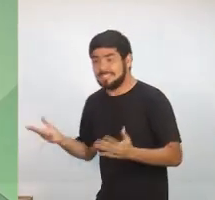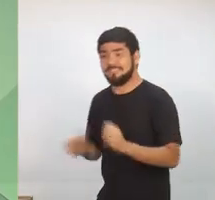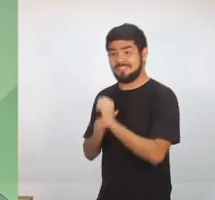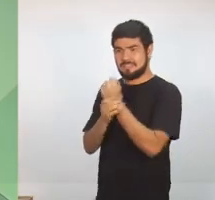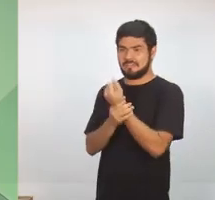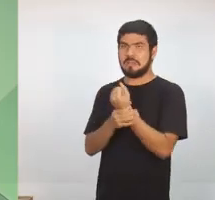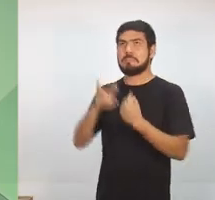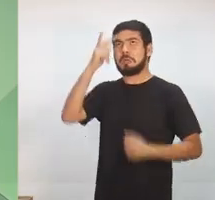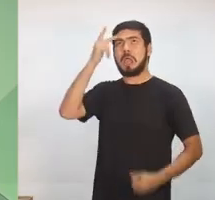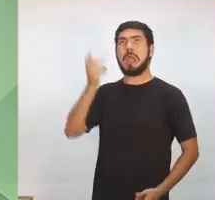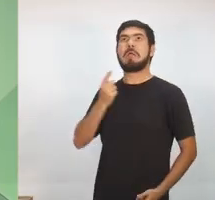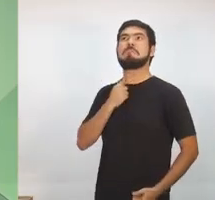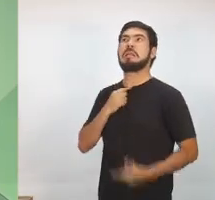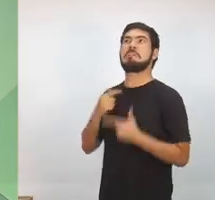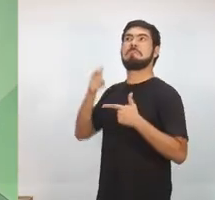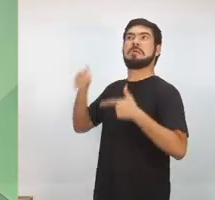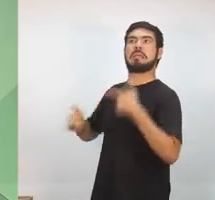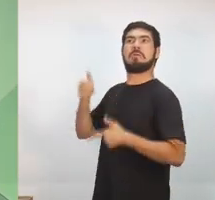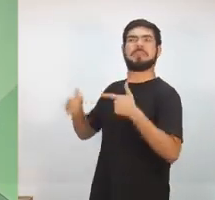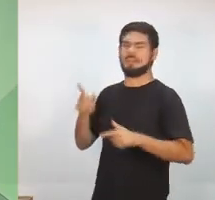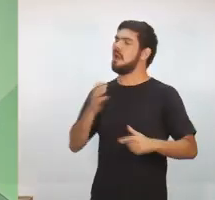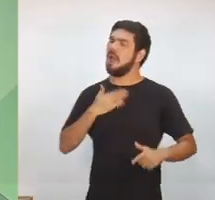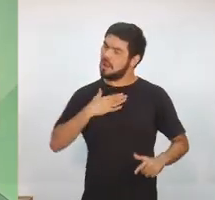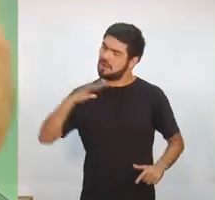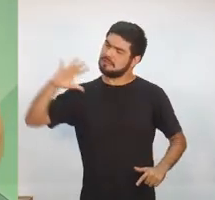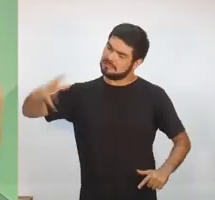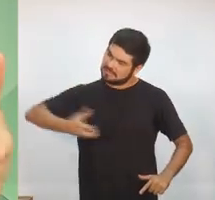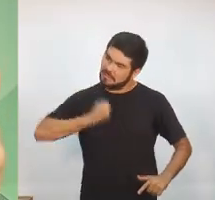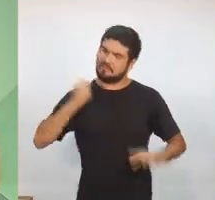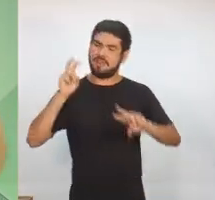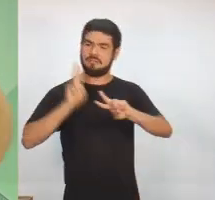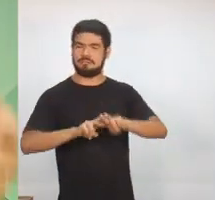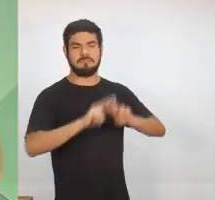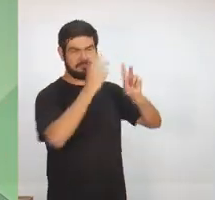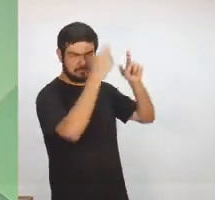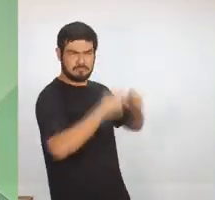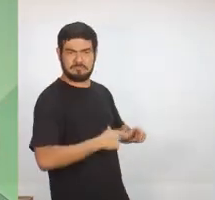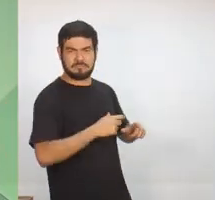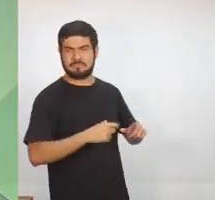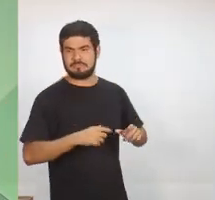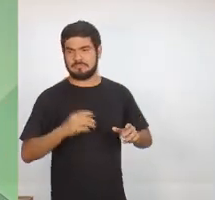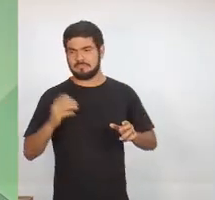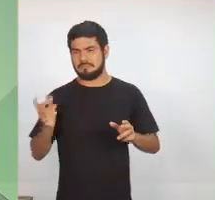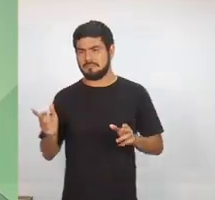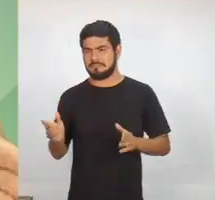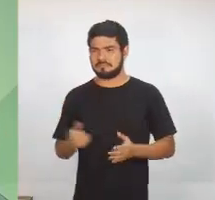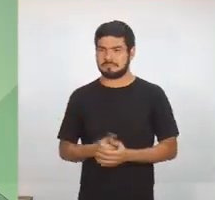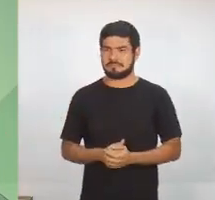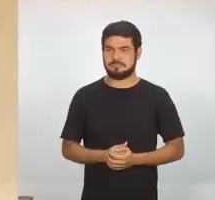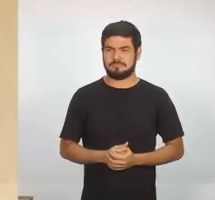que querem matar, tem os outros que querem salvar. Eu sou daquelas que querem salvar aqueles que, infelizmente, enveredaram.